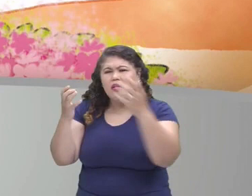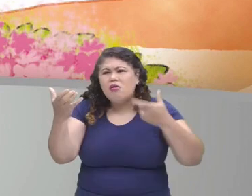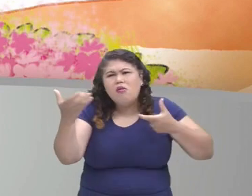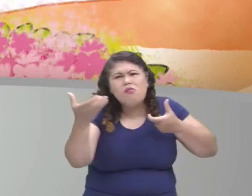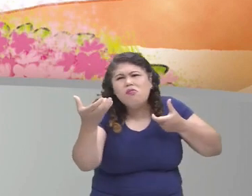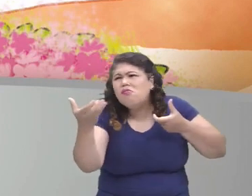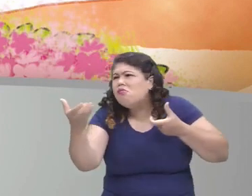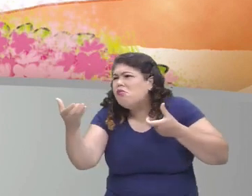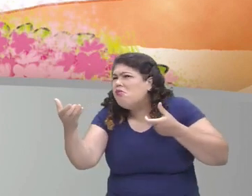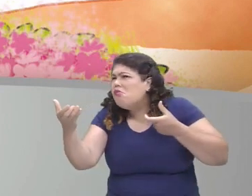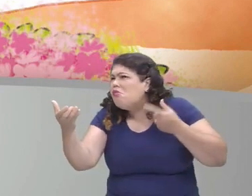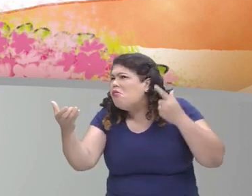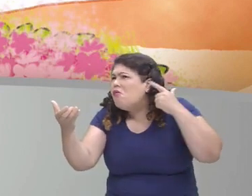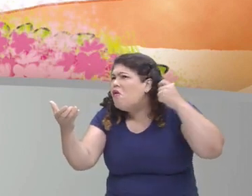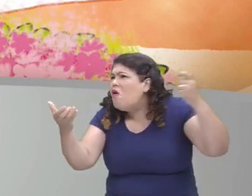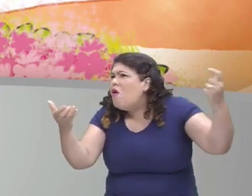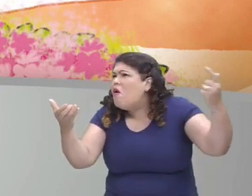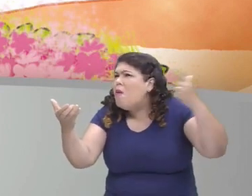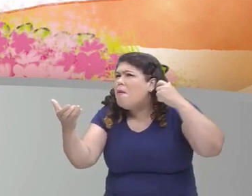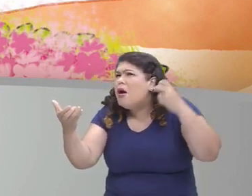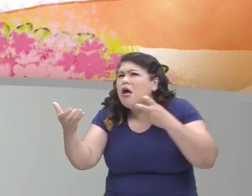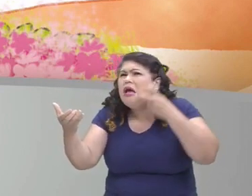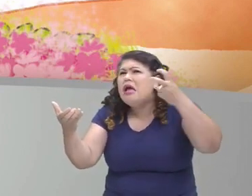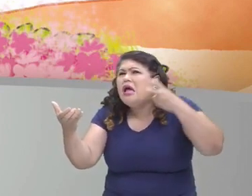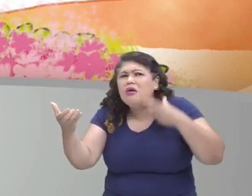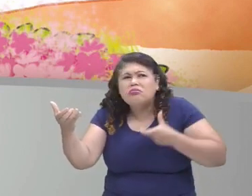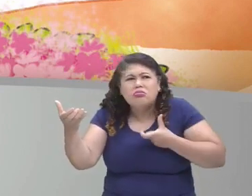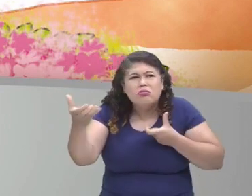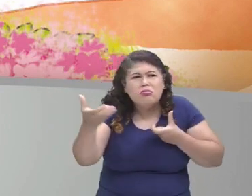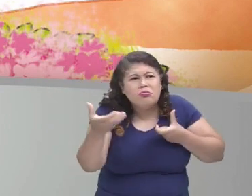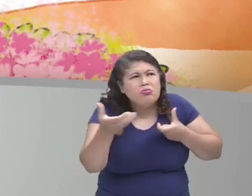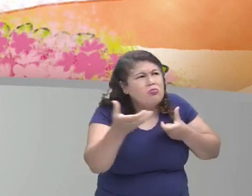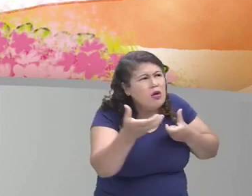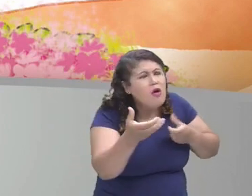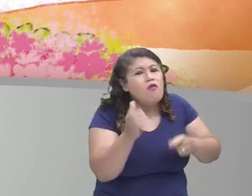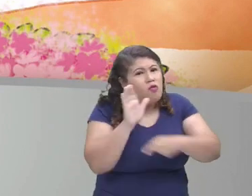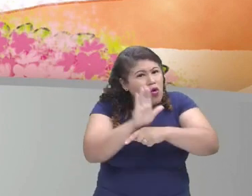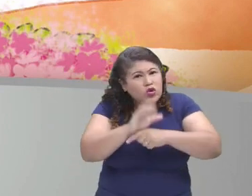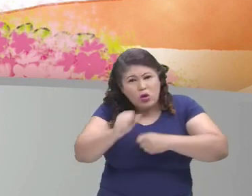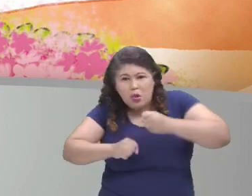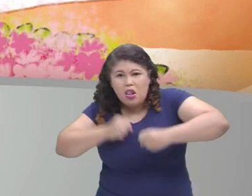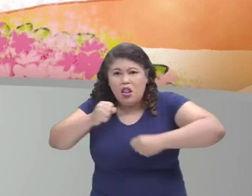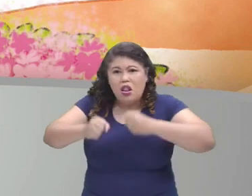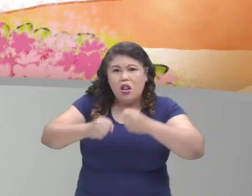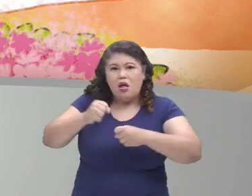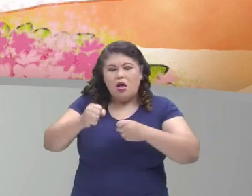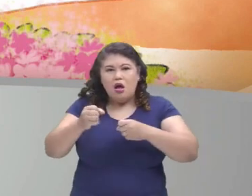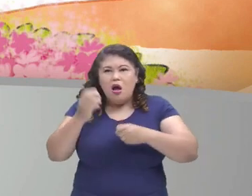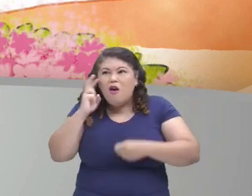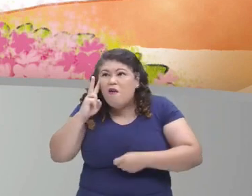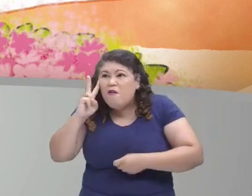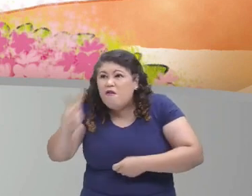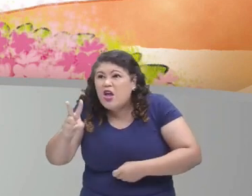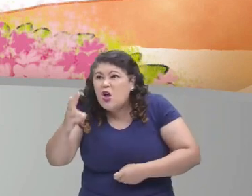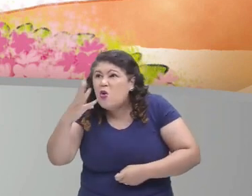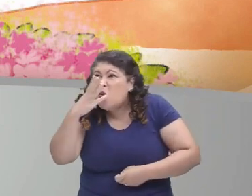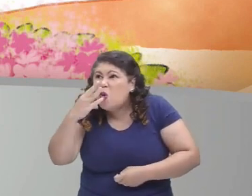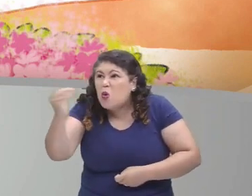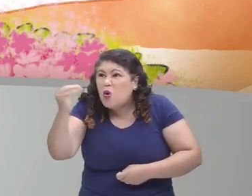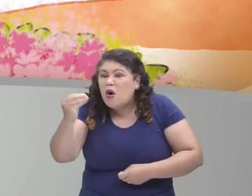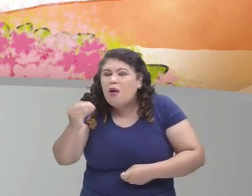gritaria e correu para ajudar. Assim que viu que era o lobo mau, ele pensou.